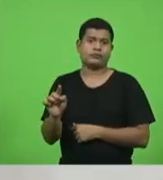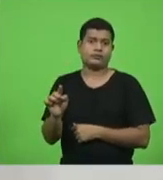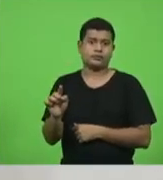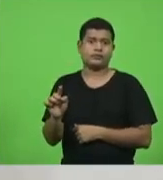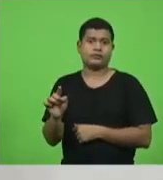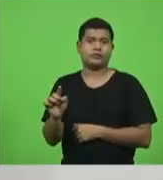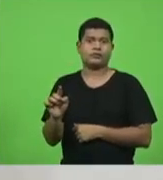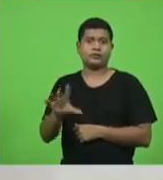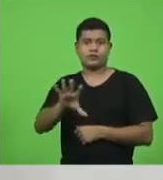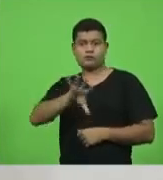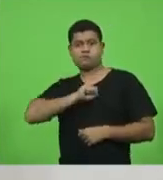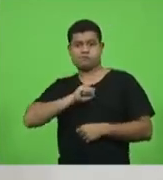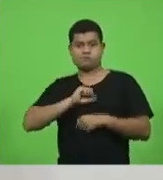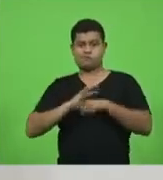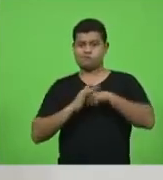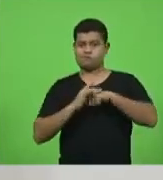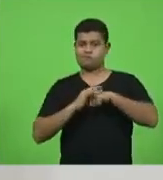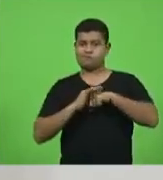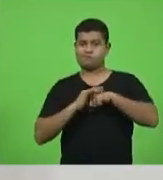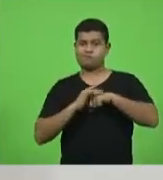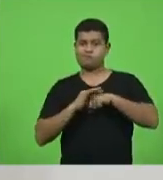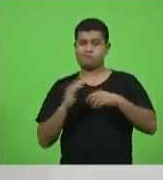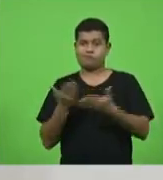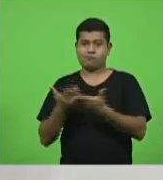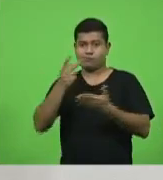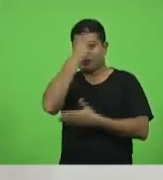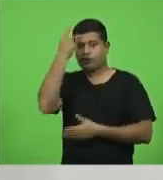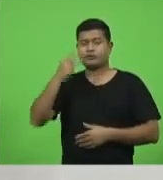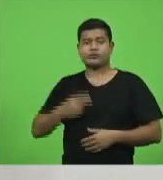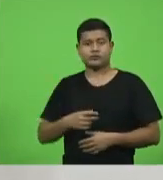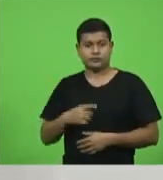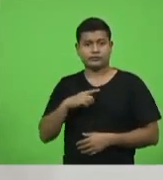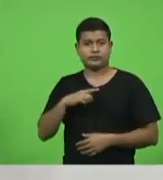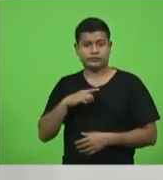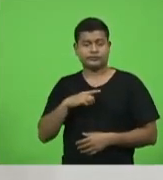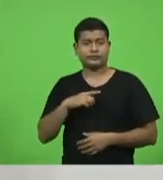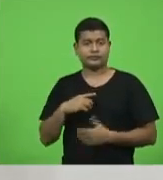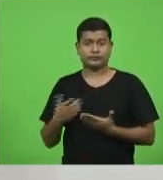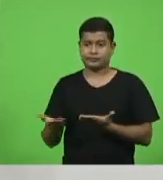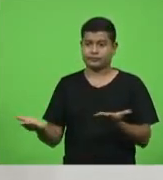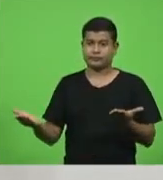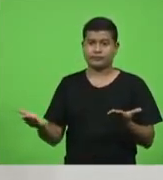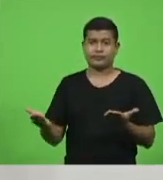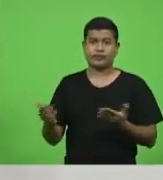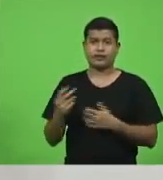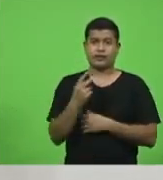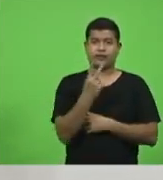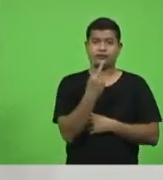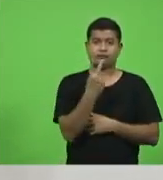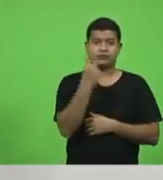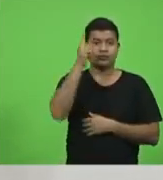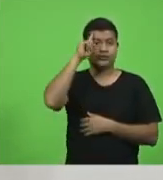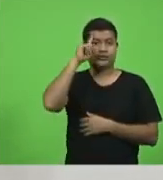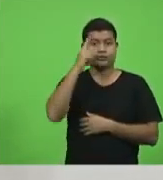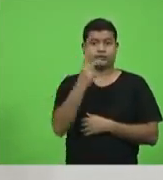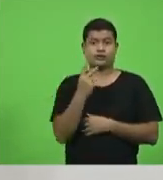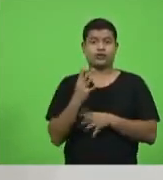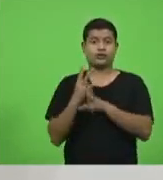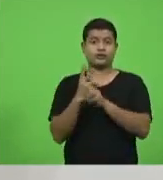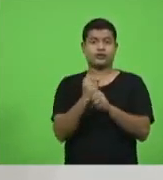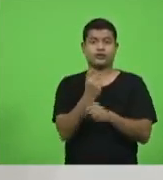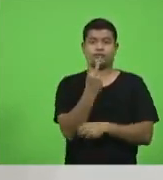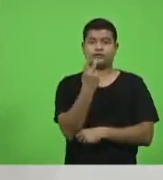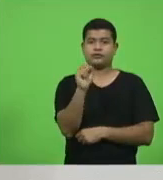coronavírus contagiados aí ativos em 28 dias então o